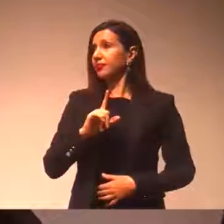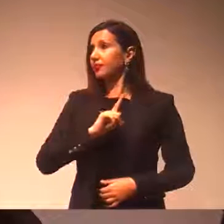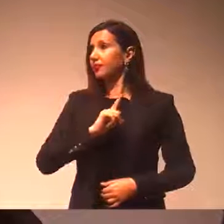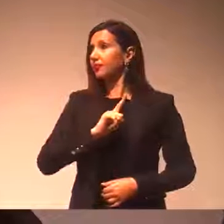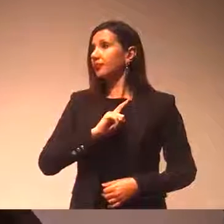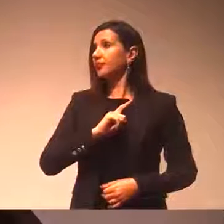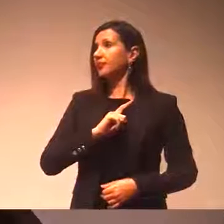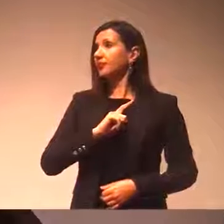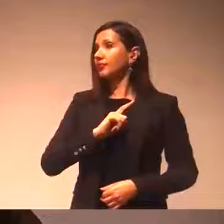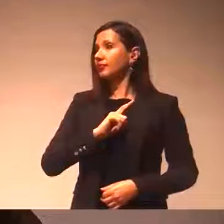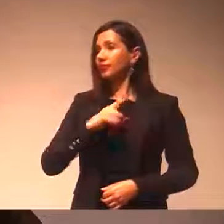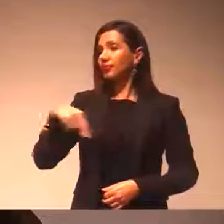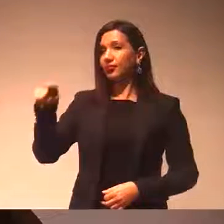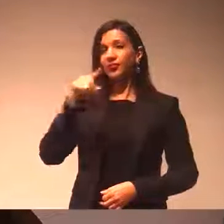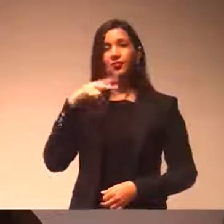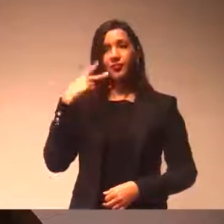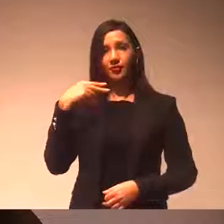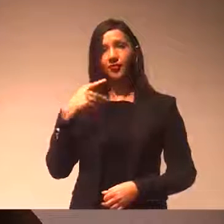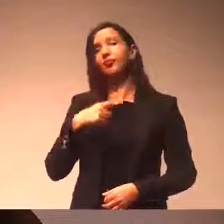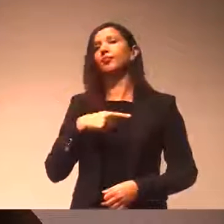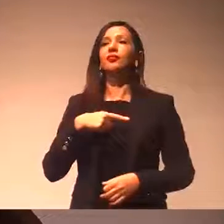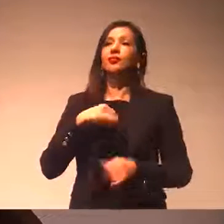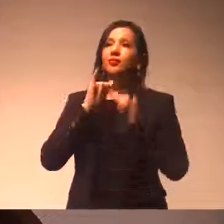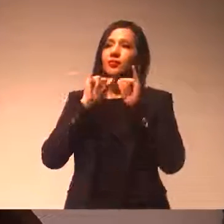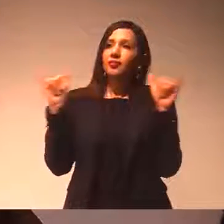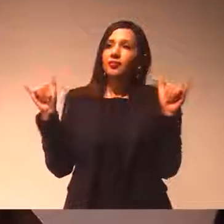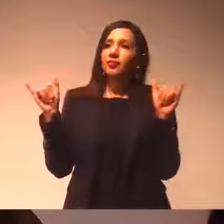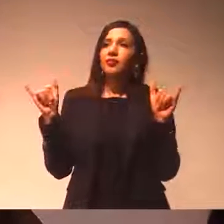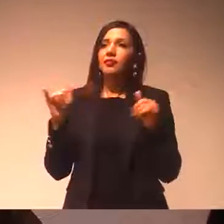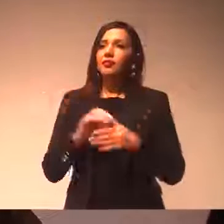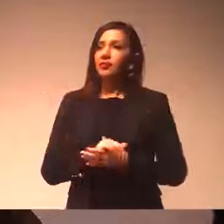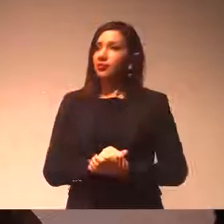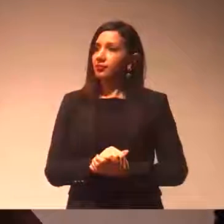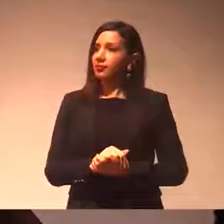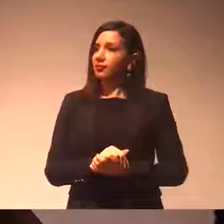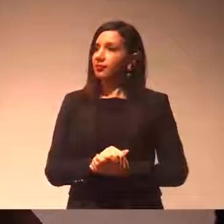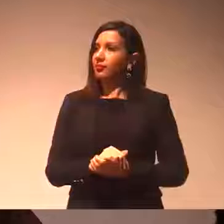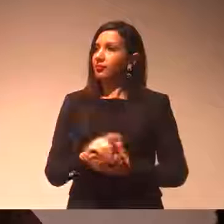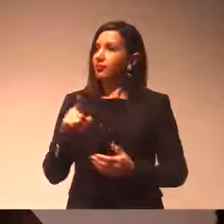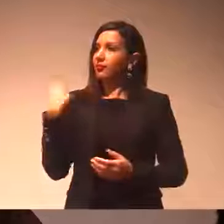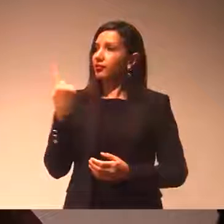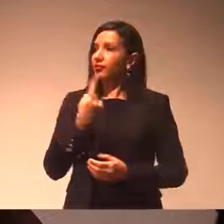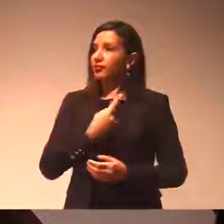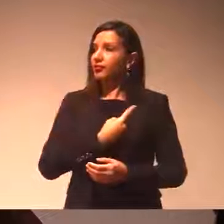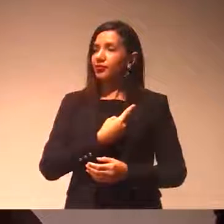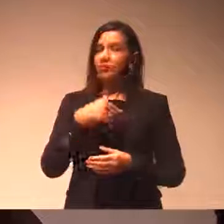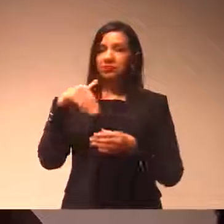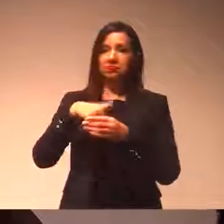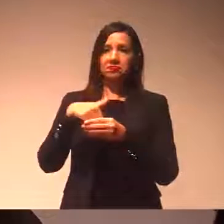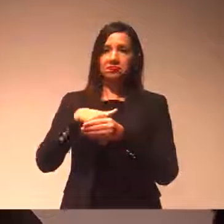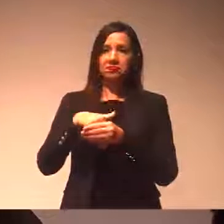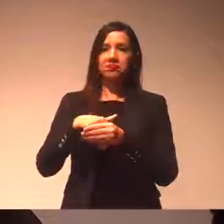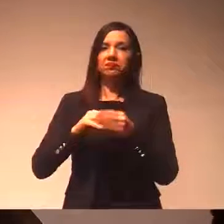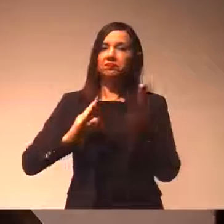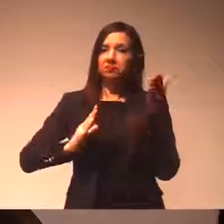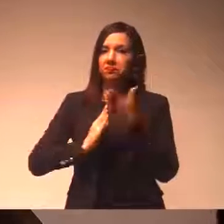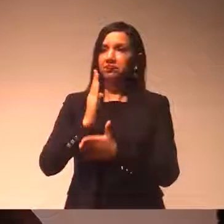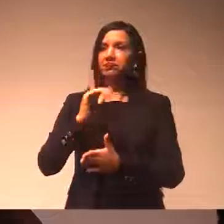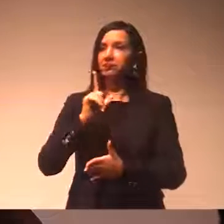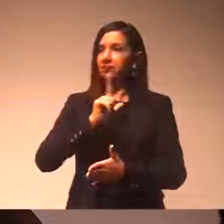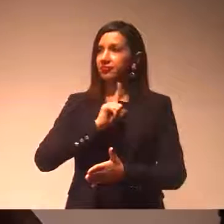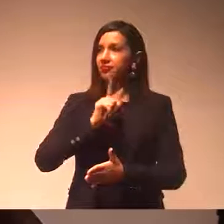casa, acho que outros vereadores disseram o mesmo. Primeiro, porque nós votamos aqui favoravelmente